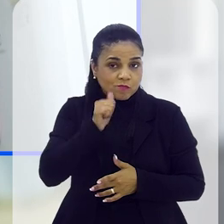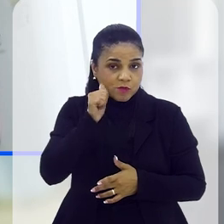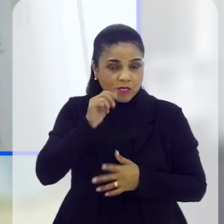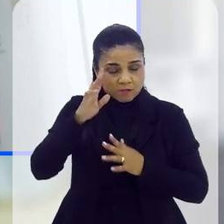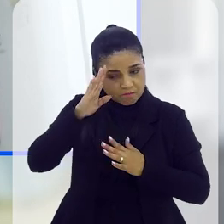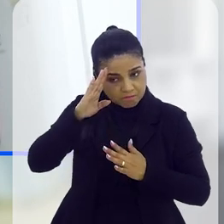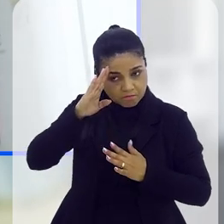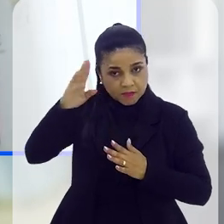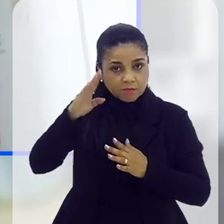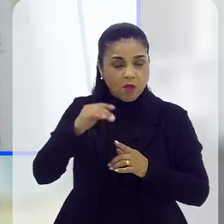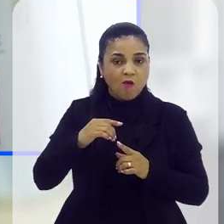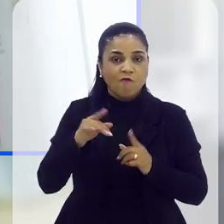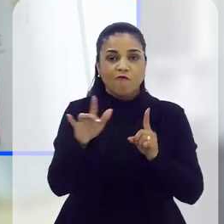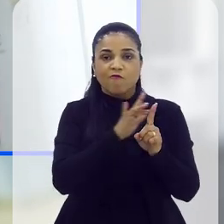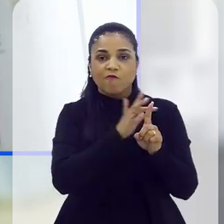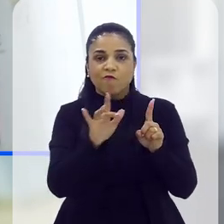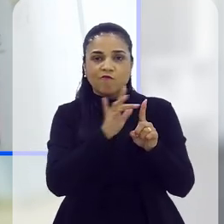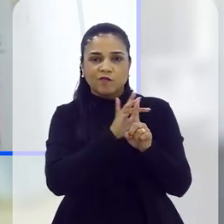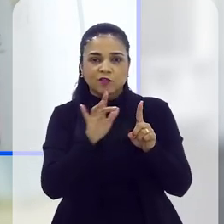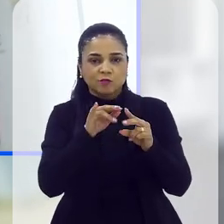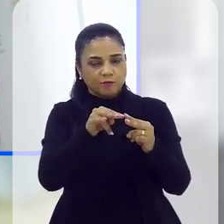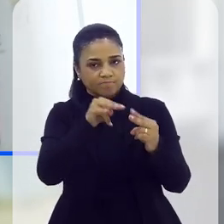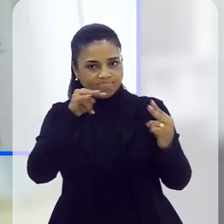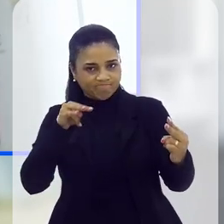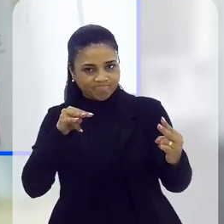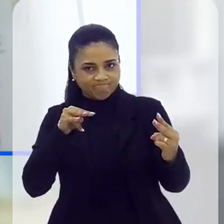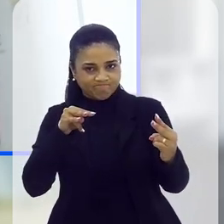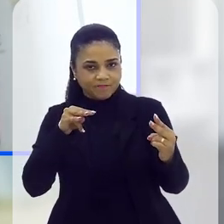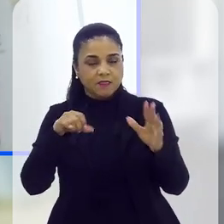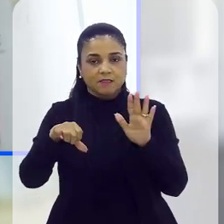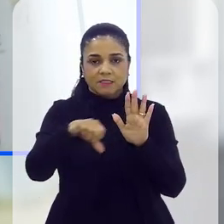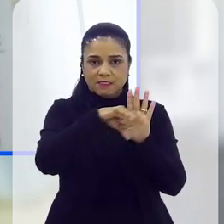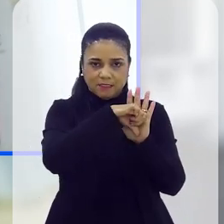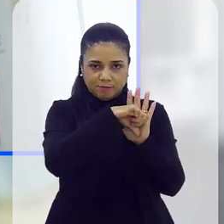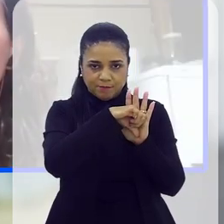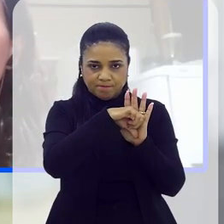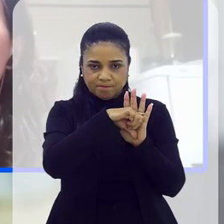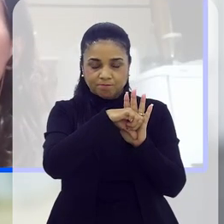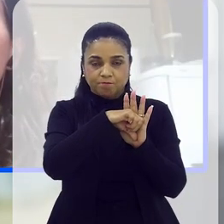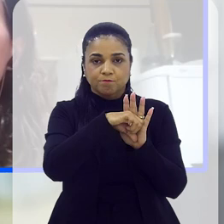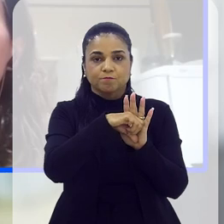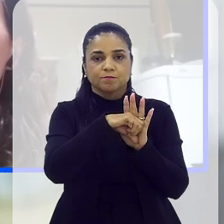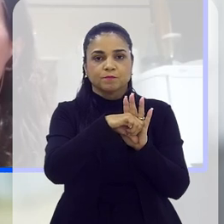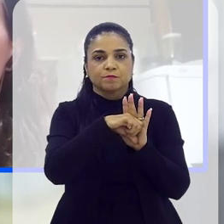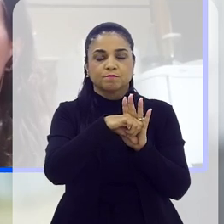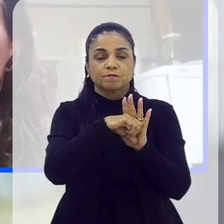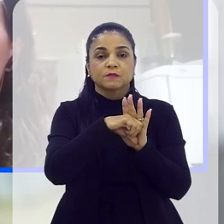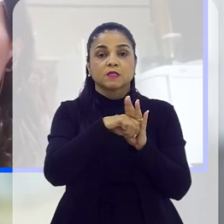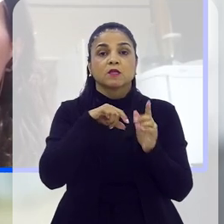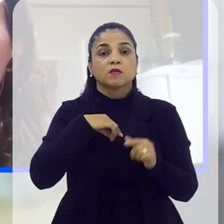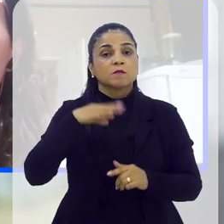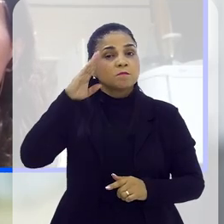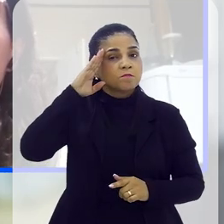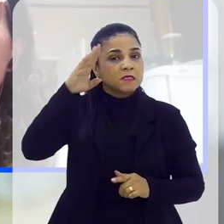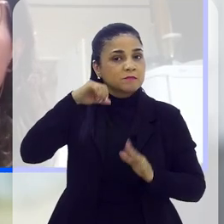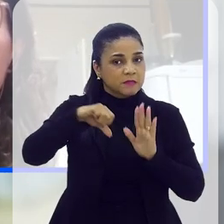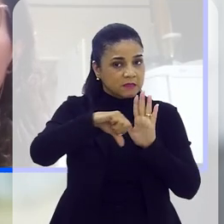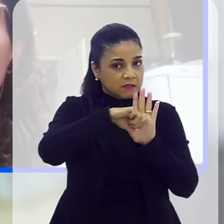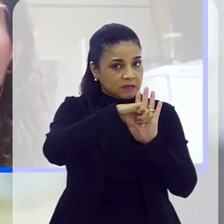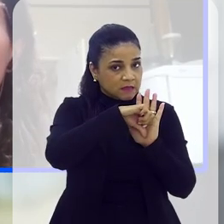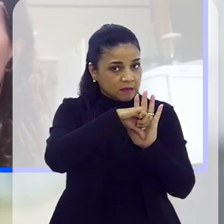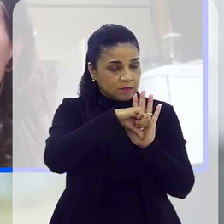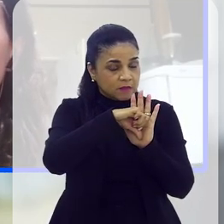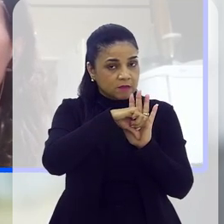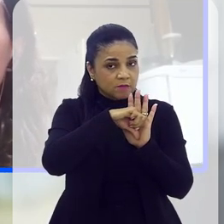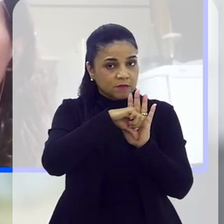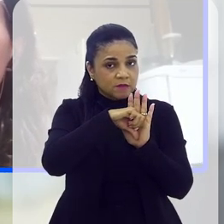são as principais vítimas no ambiente virtual de crimes que envolvem violência, e os crimes principais